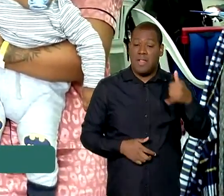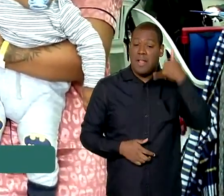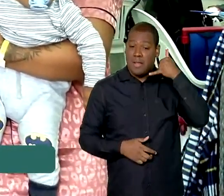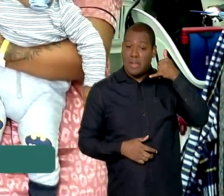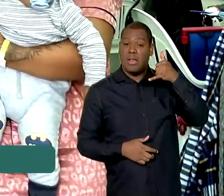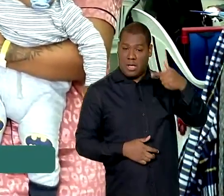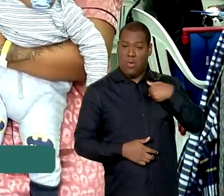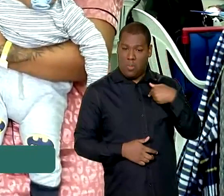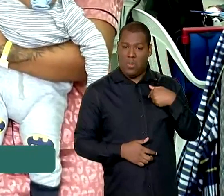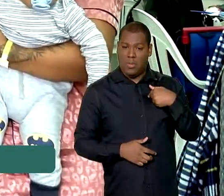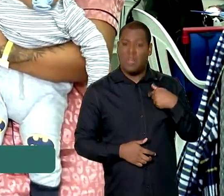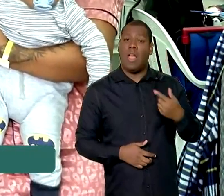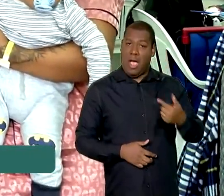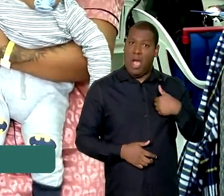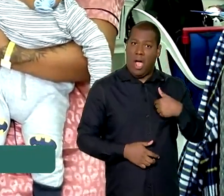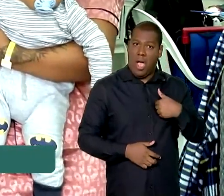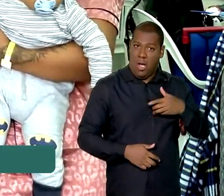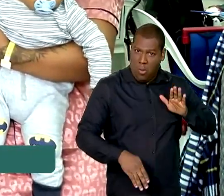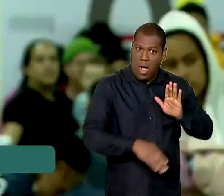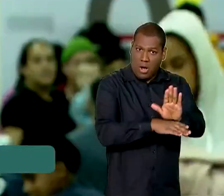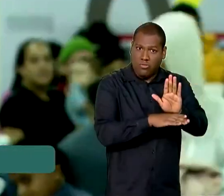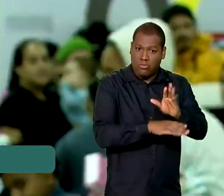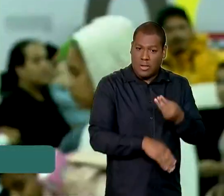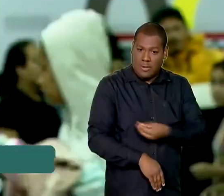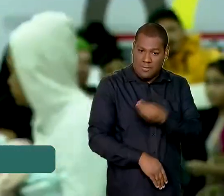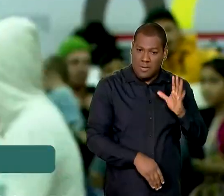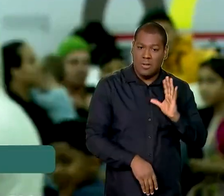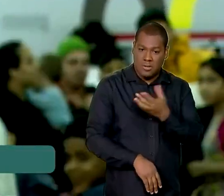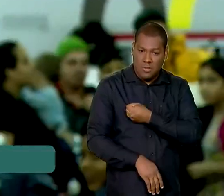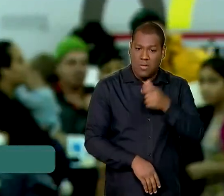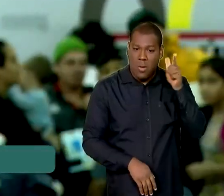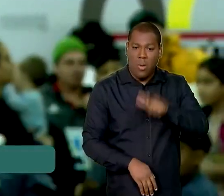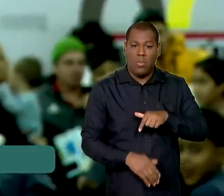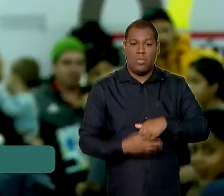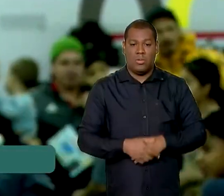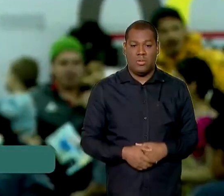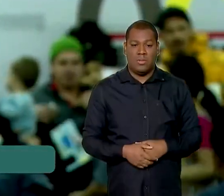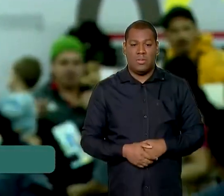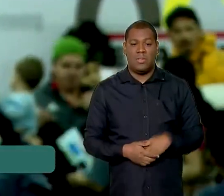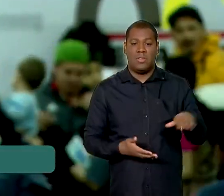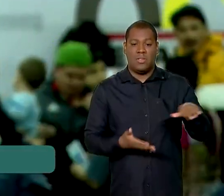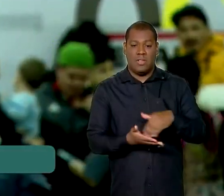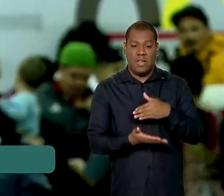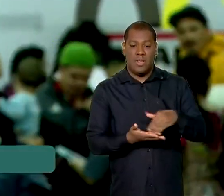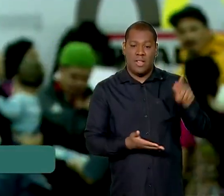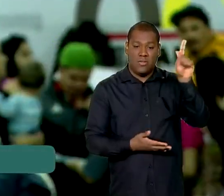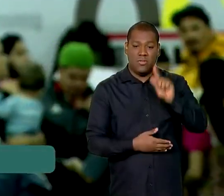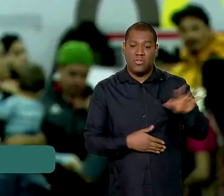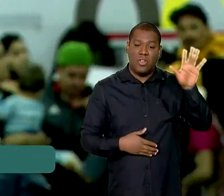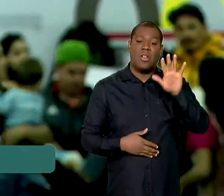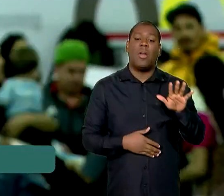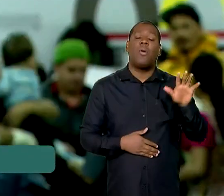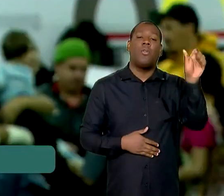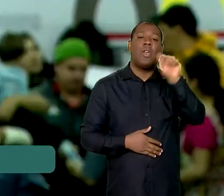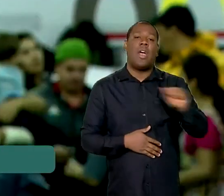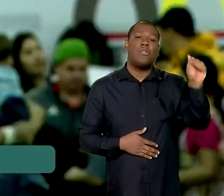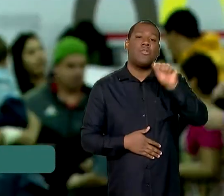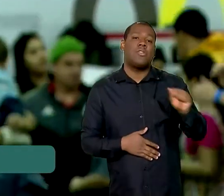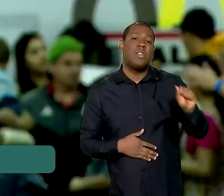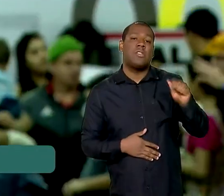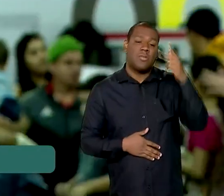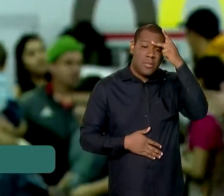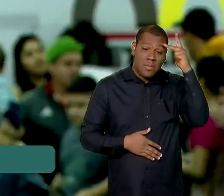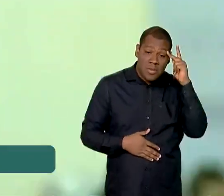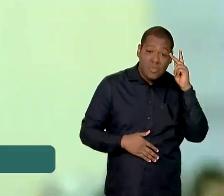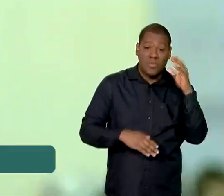ajuda, a gente pôde ajudar a todos. Para o secretário-geral da União das Associações de Moradores de Porto Alegre, uma das